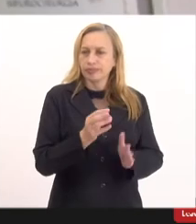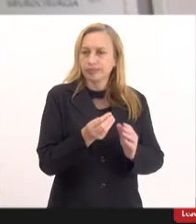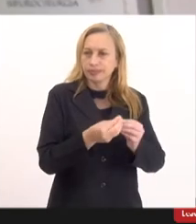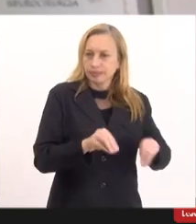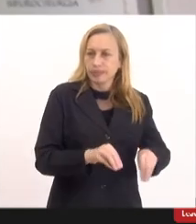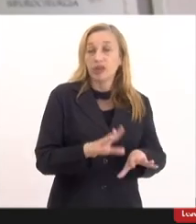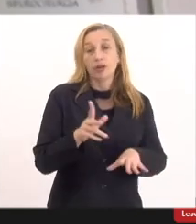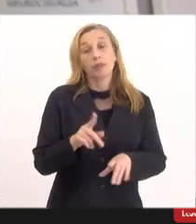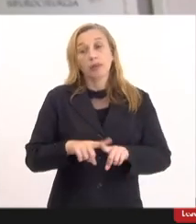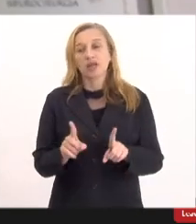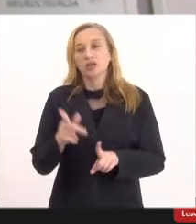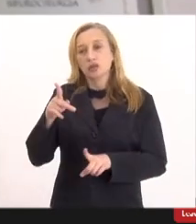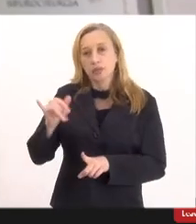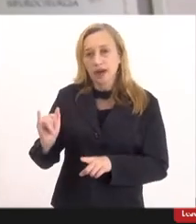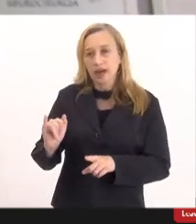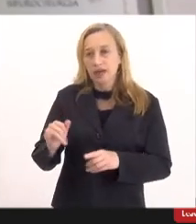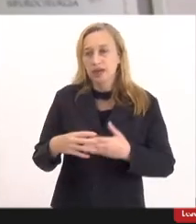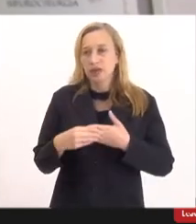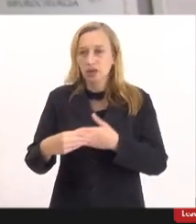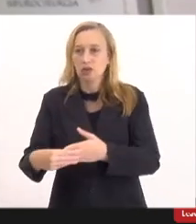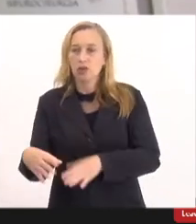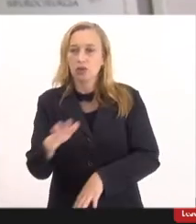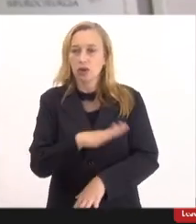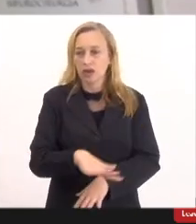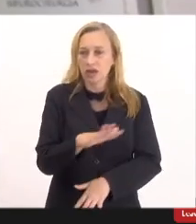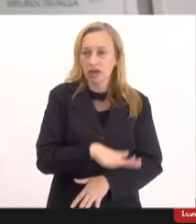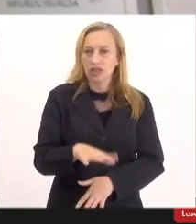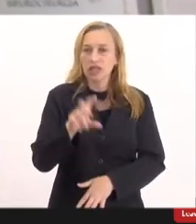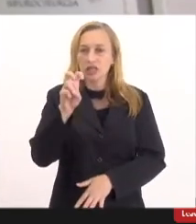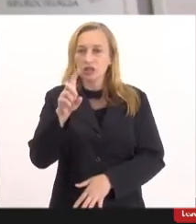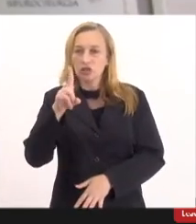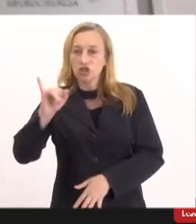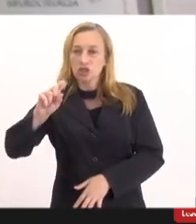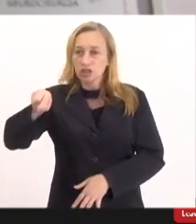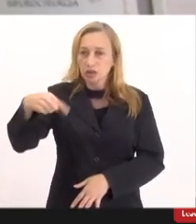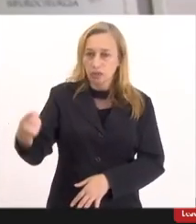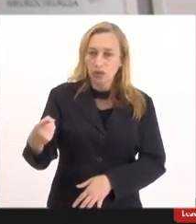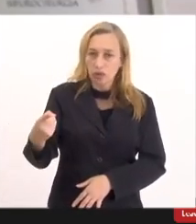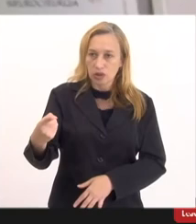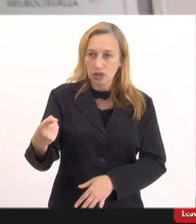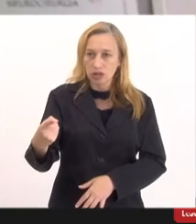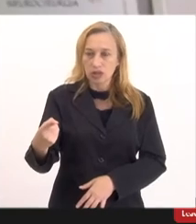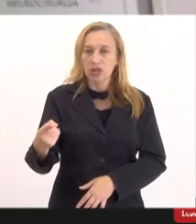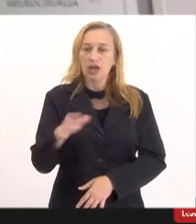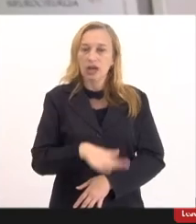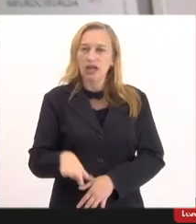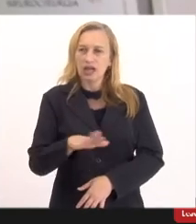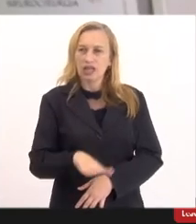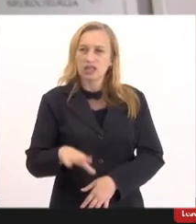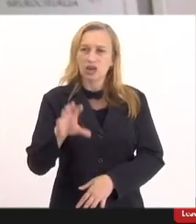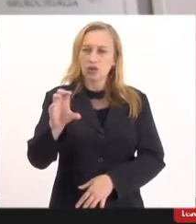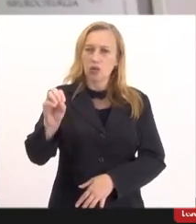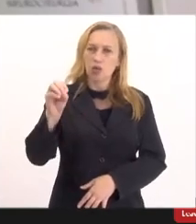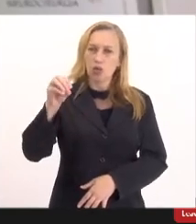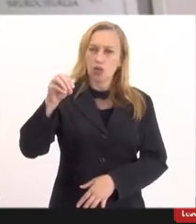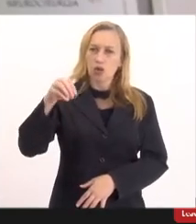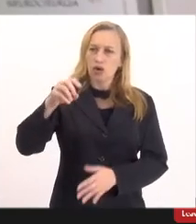da Pfizer cinco dias depois essa criança convulsionava ele entrava no hospital